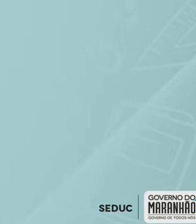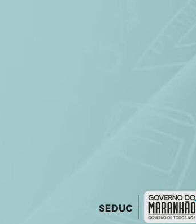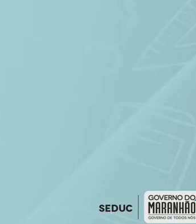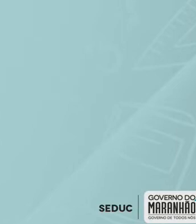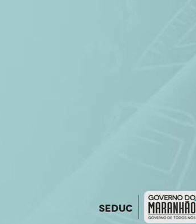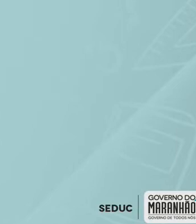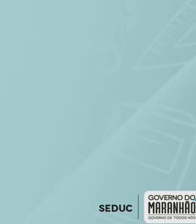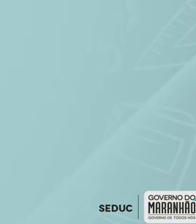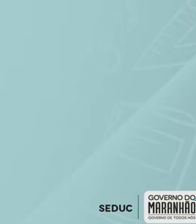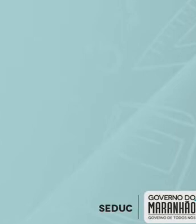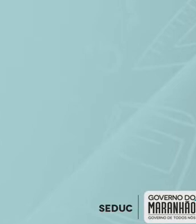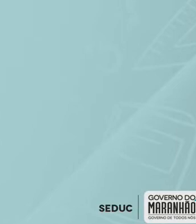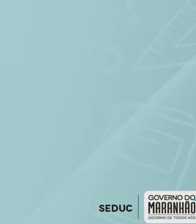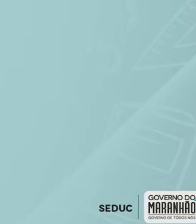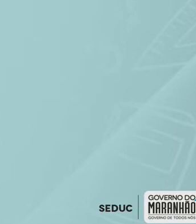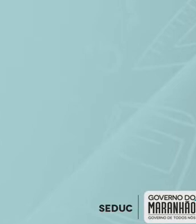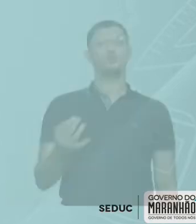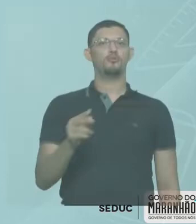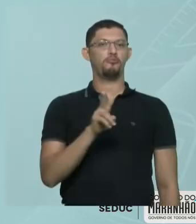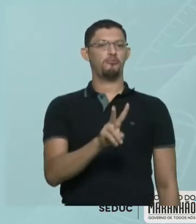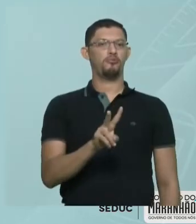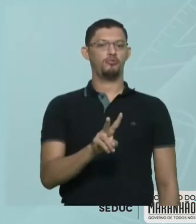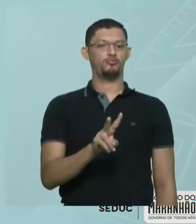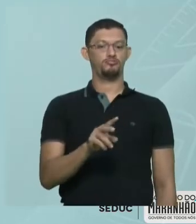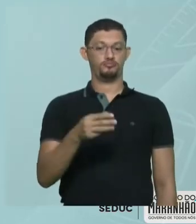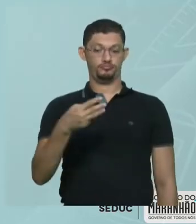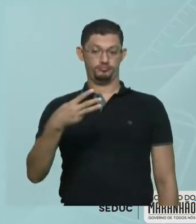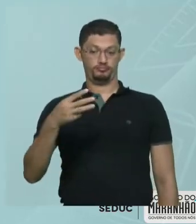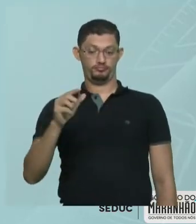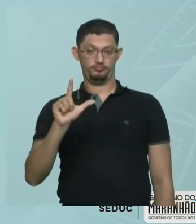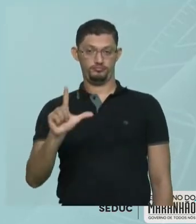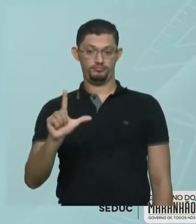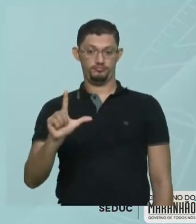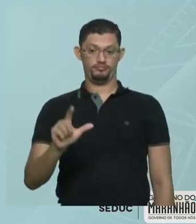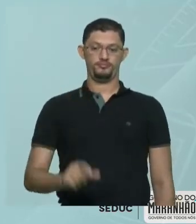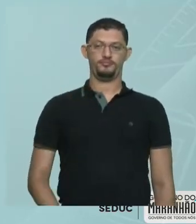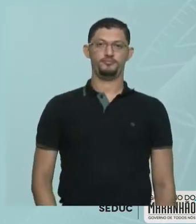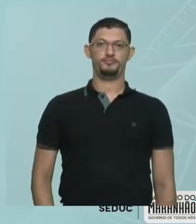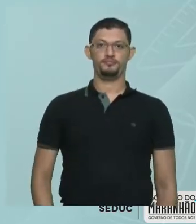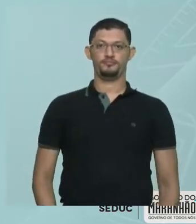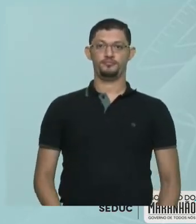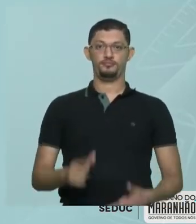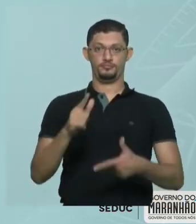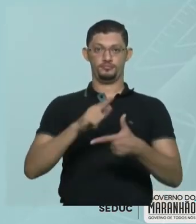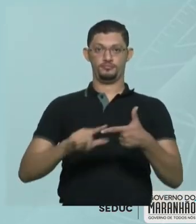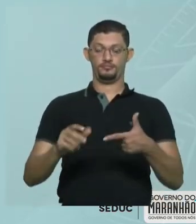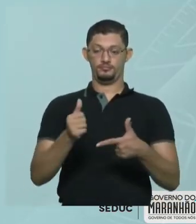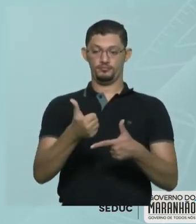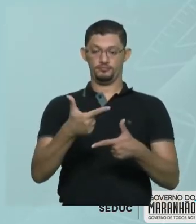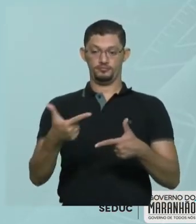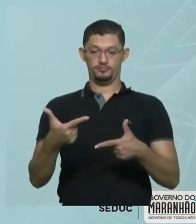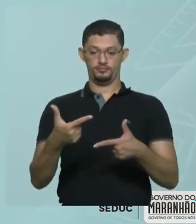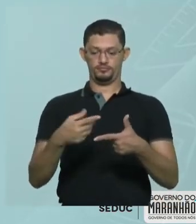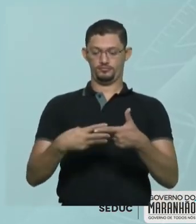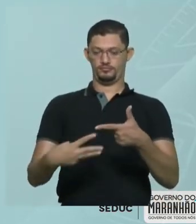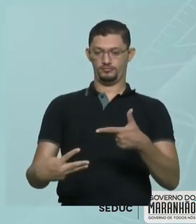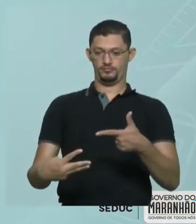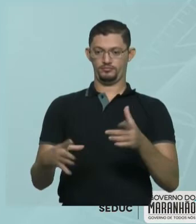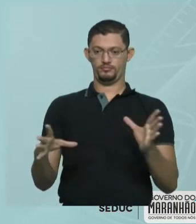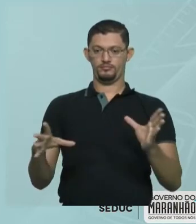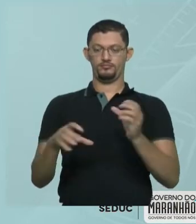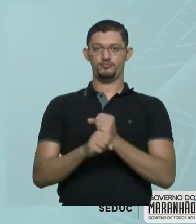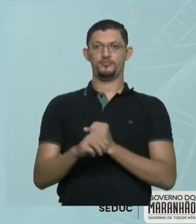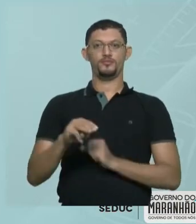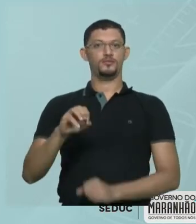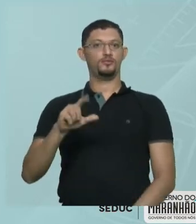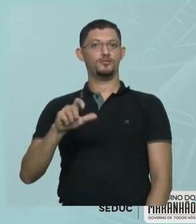mols. Quanto é o volume da solução? 3 litros. Então, dividindo 12 por 3, nós vamos achar que a